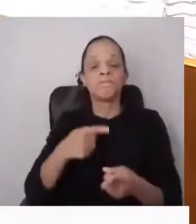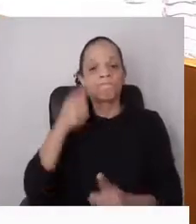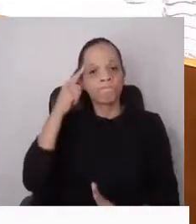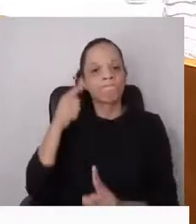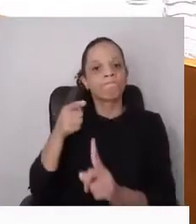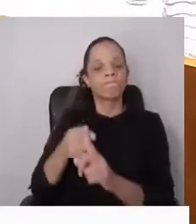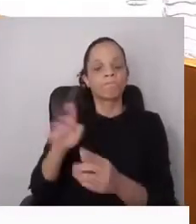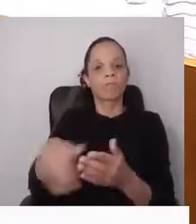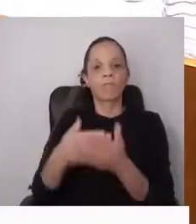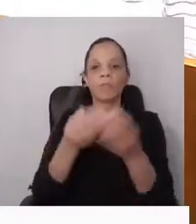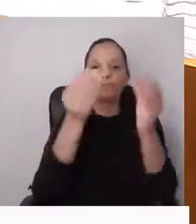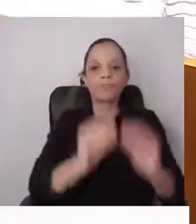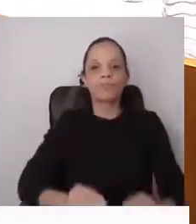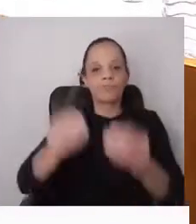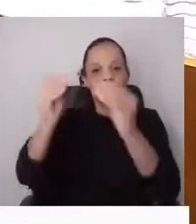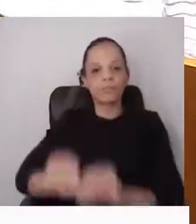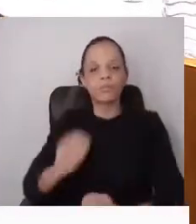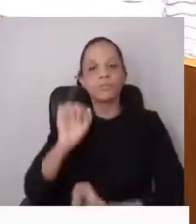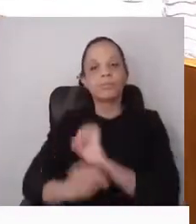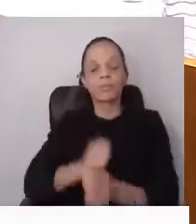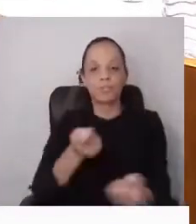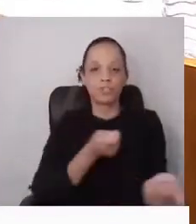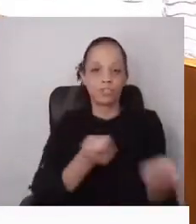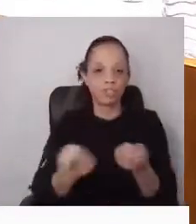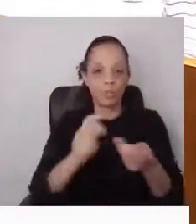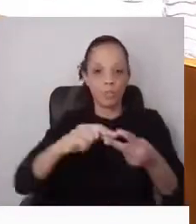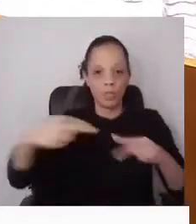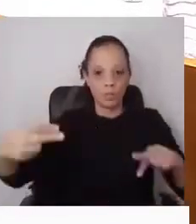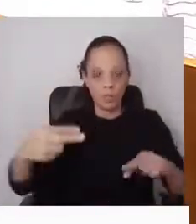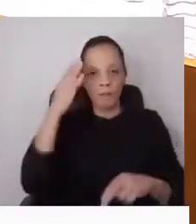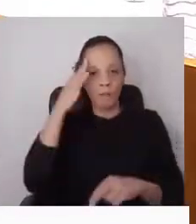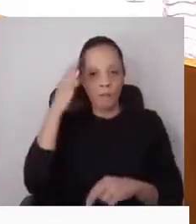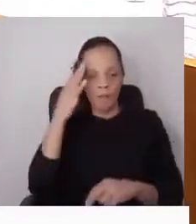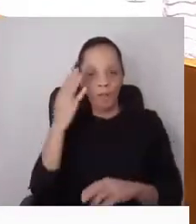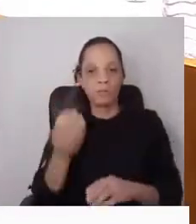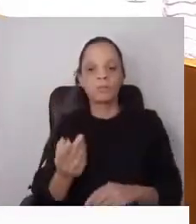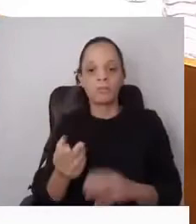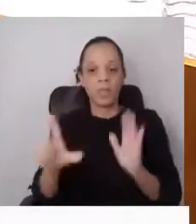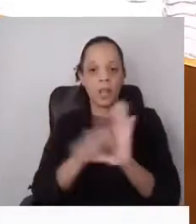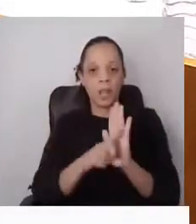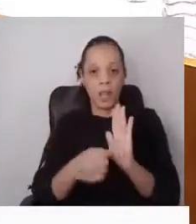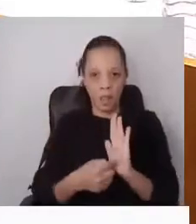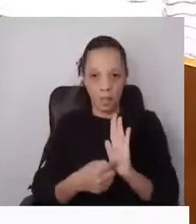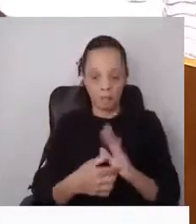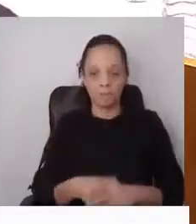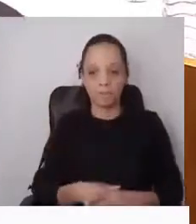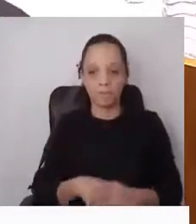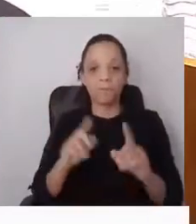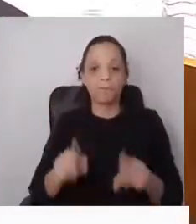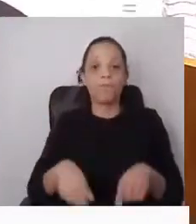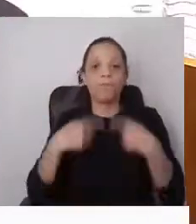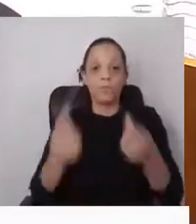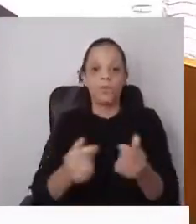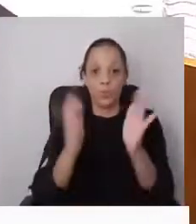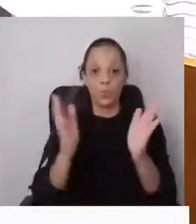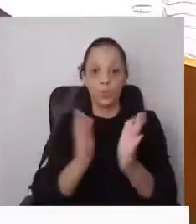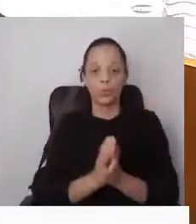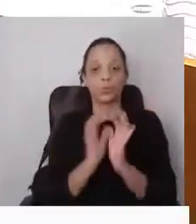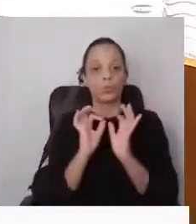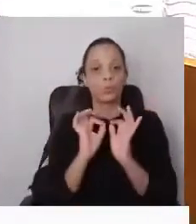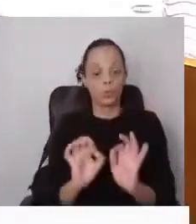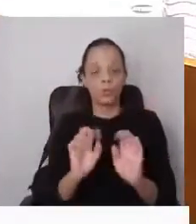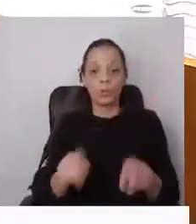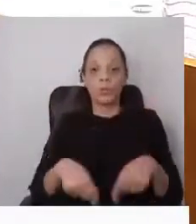elaboração do instrumento de gestão municipal previsto na presente lei. Depois de tudo isto, depois